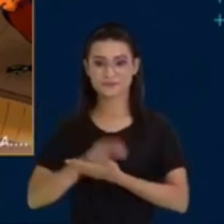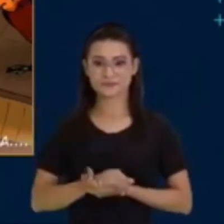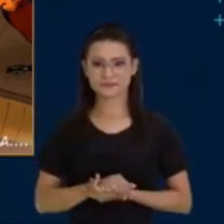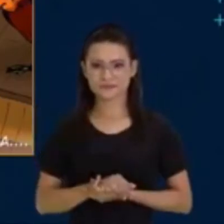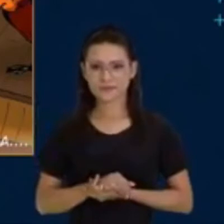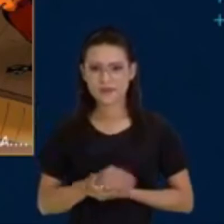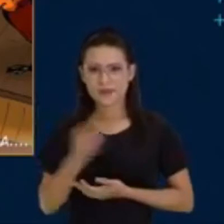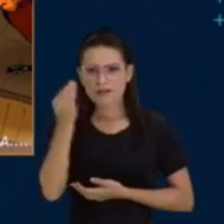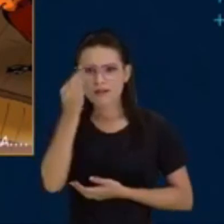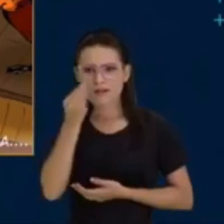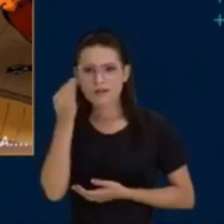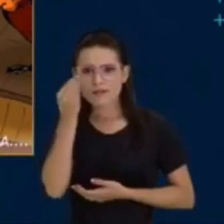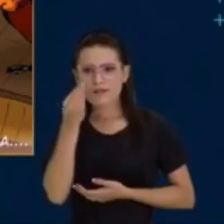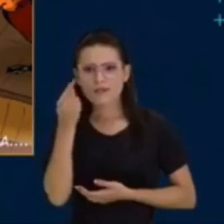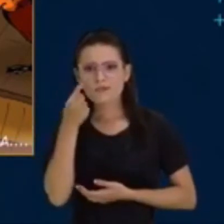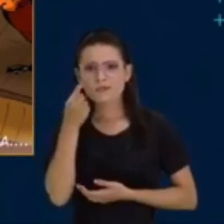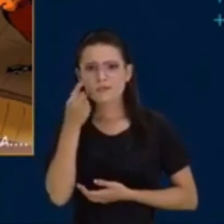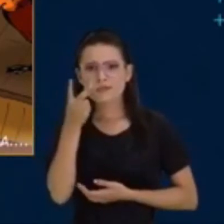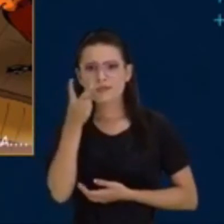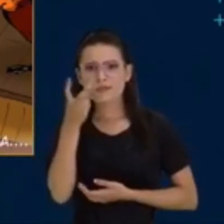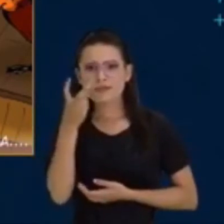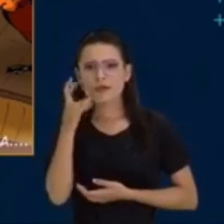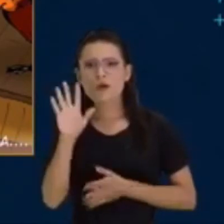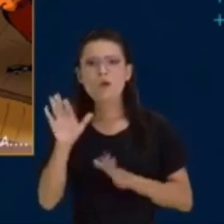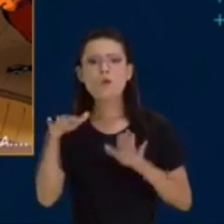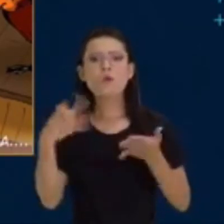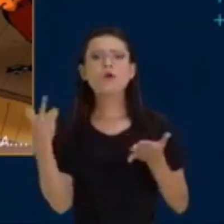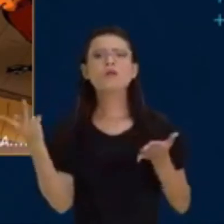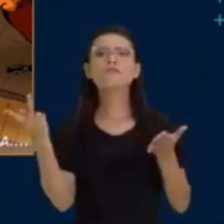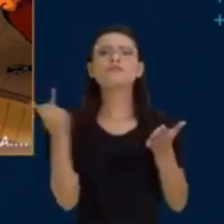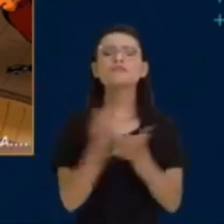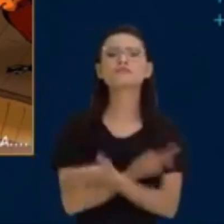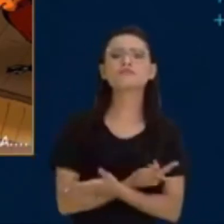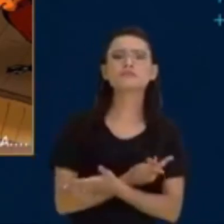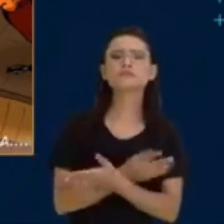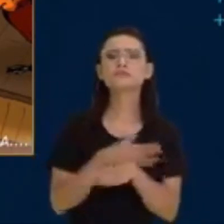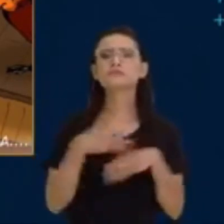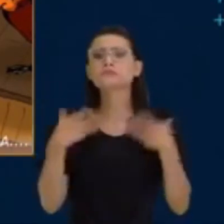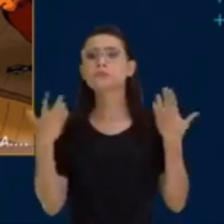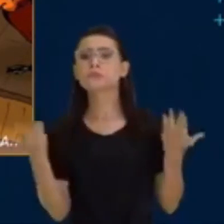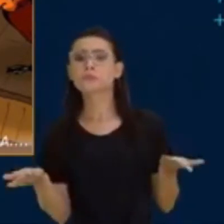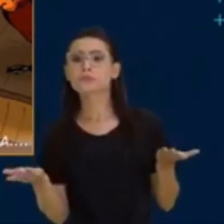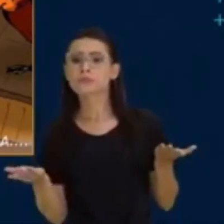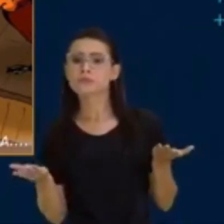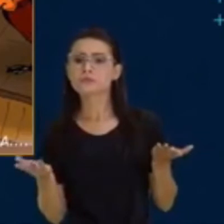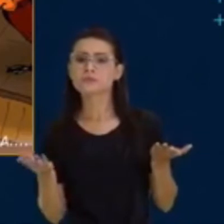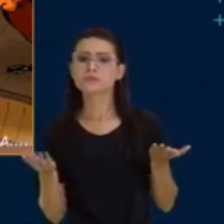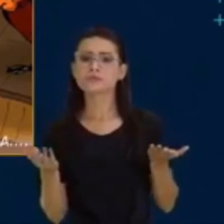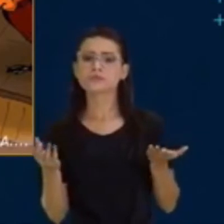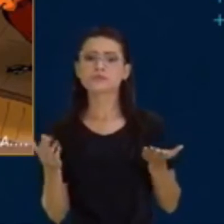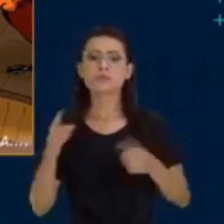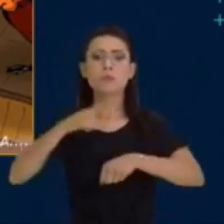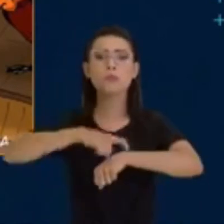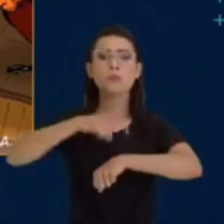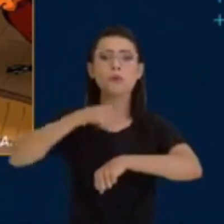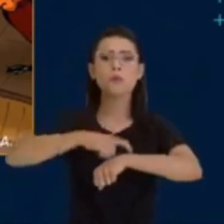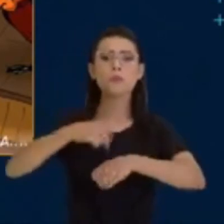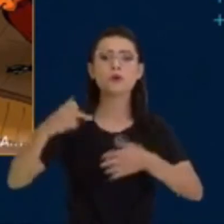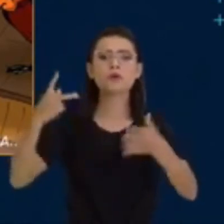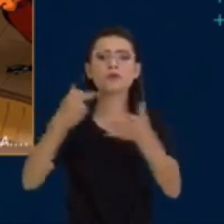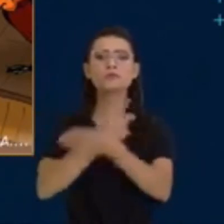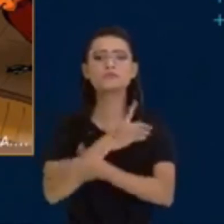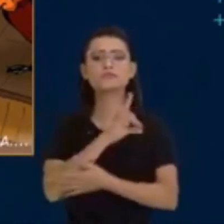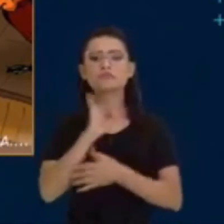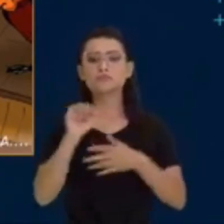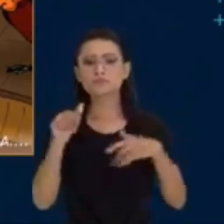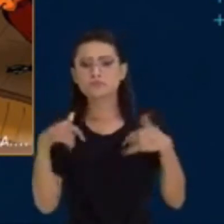Observem quando essa história se passou, quando os acontecimentos dessa narrativa aconteceram. Que